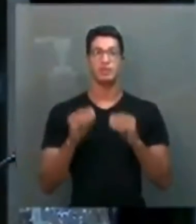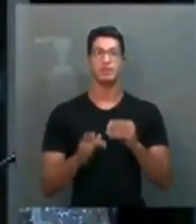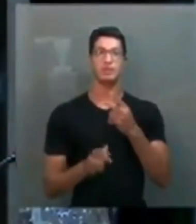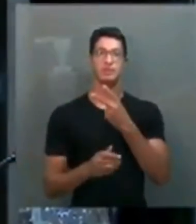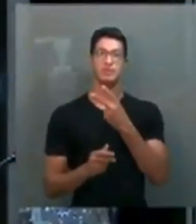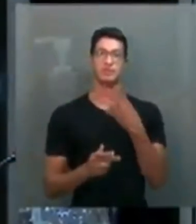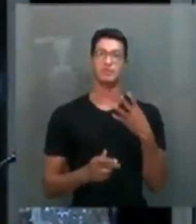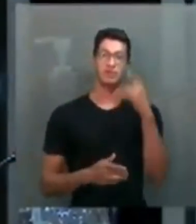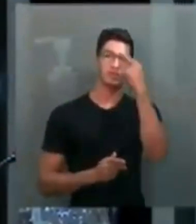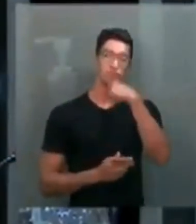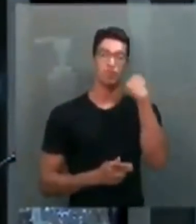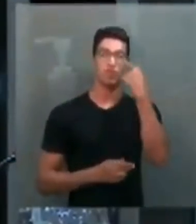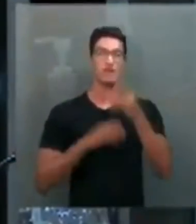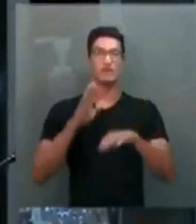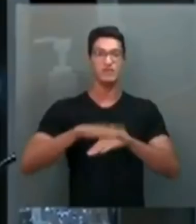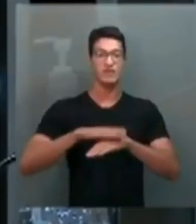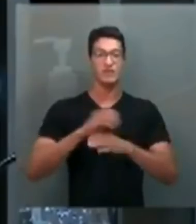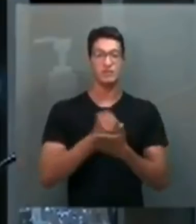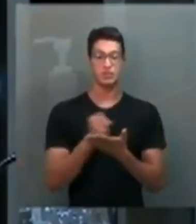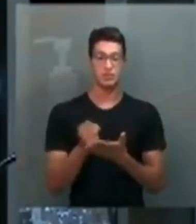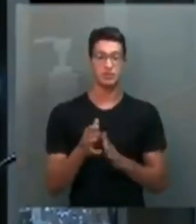24 horas foi feito o contrato.